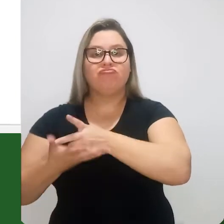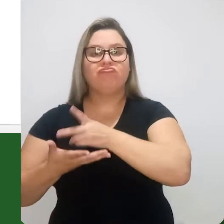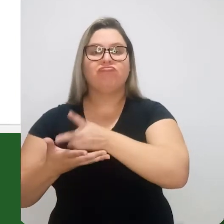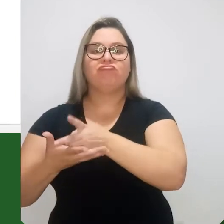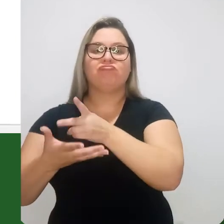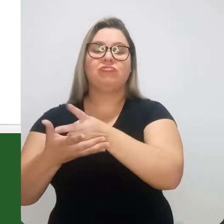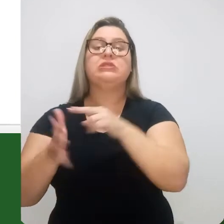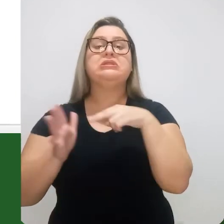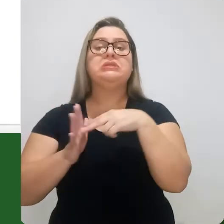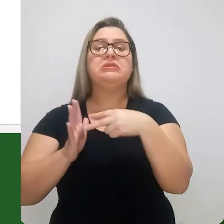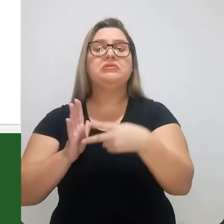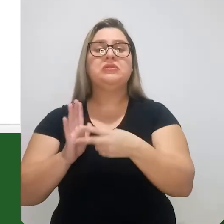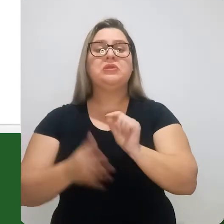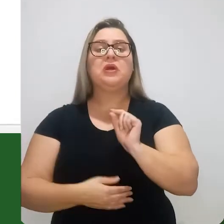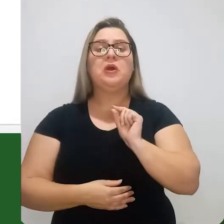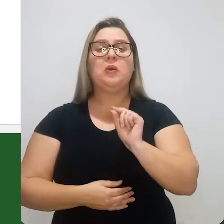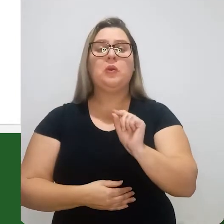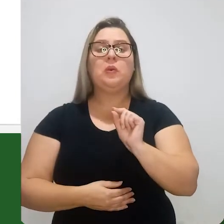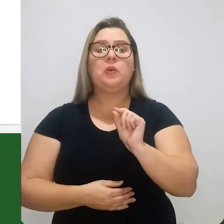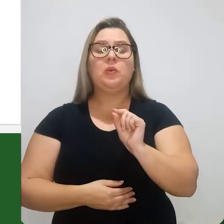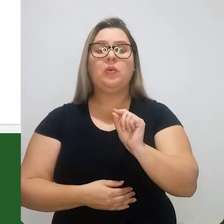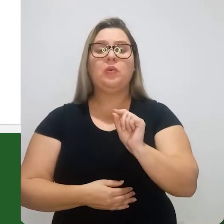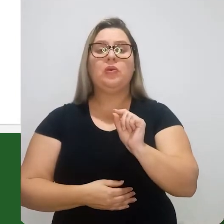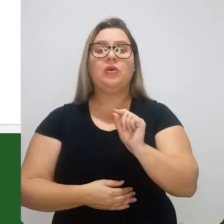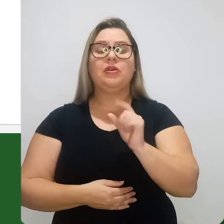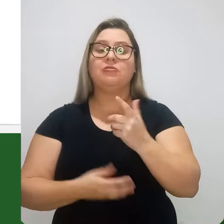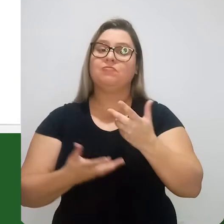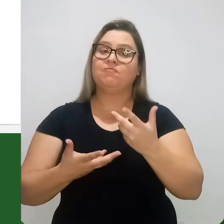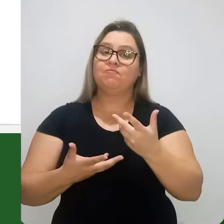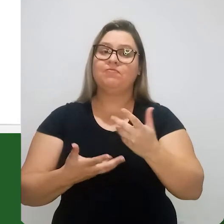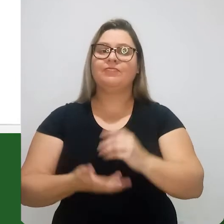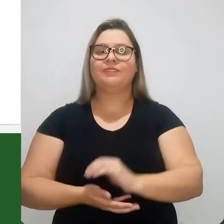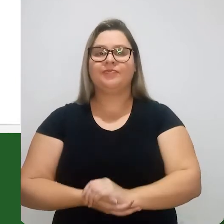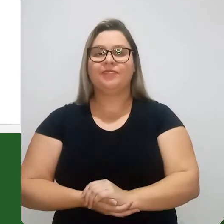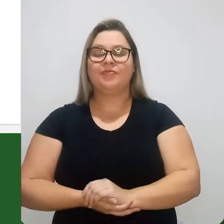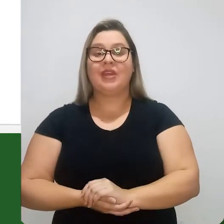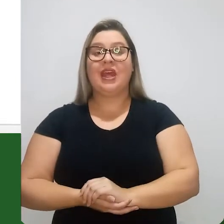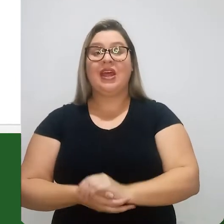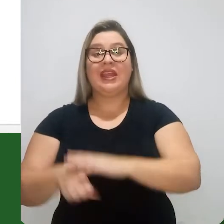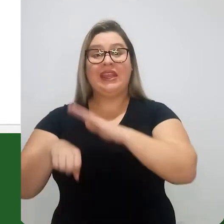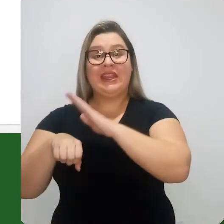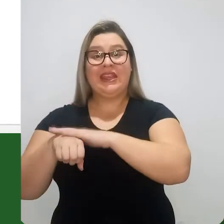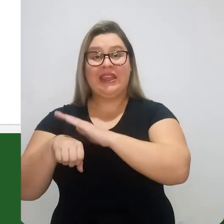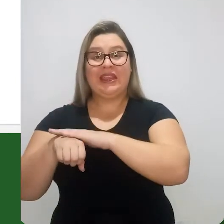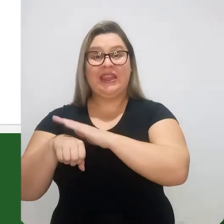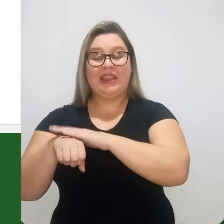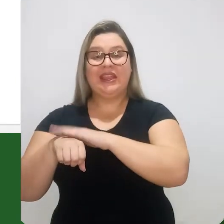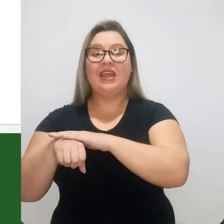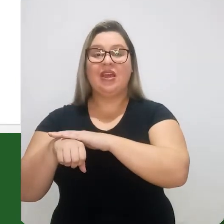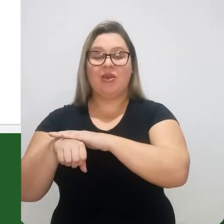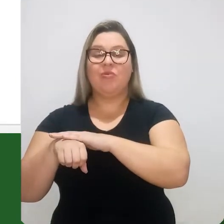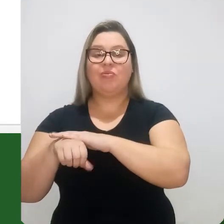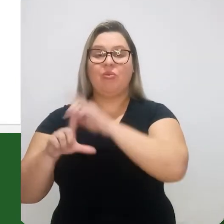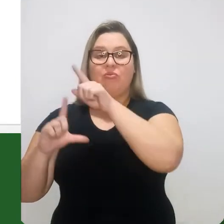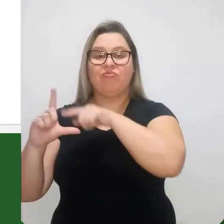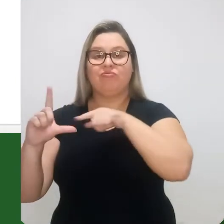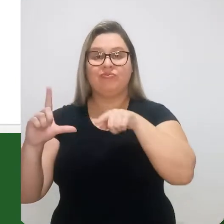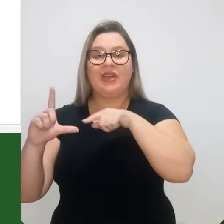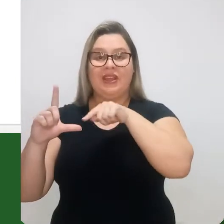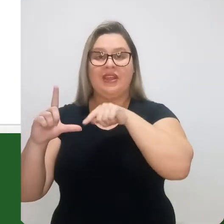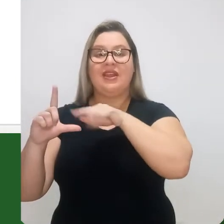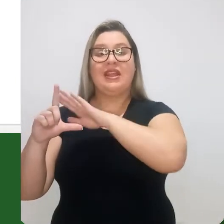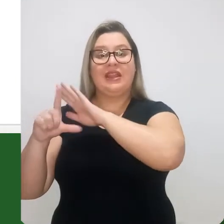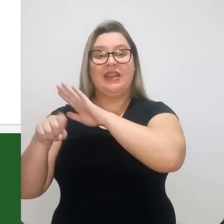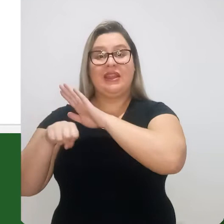constante. O que significa isso? Significa que o tempo, que nós,